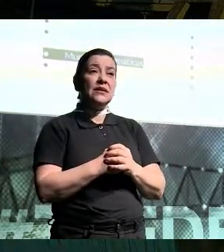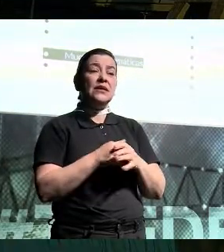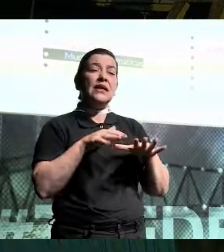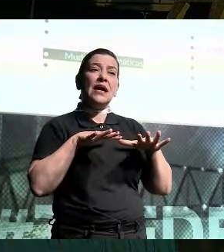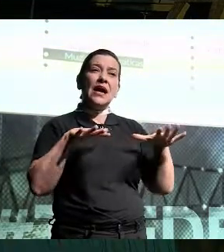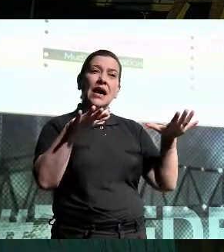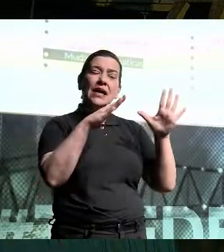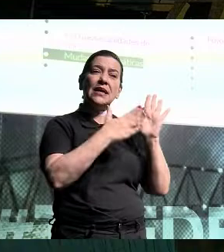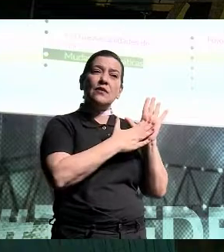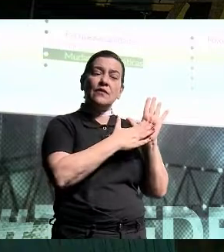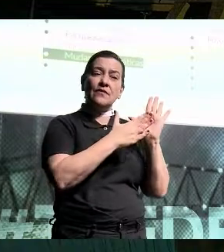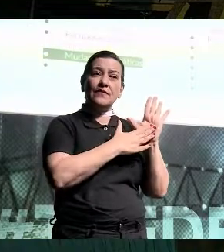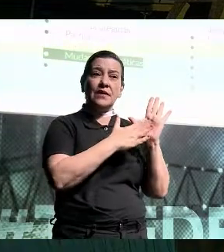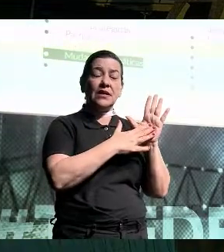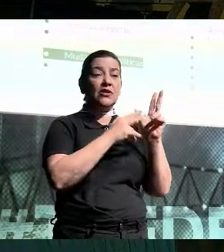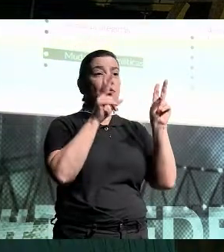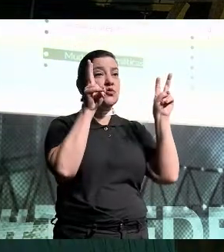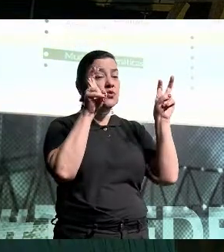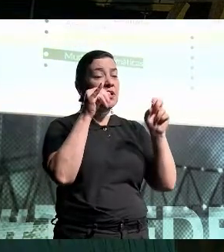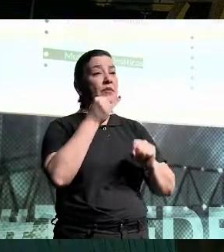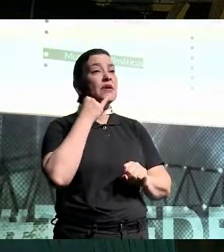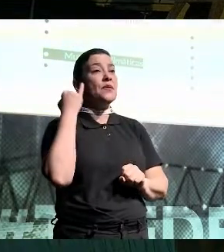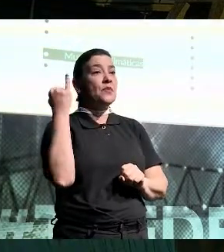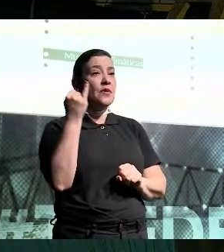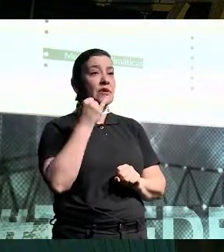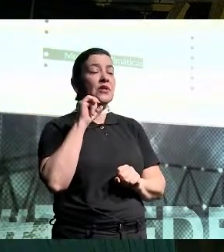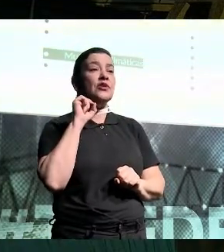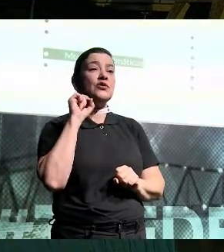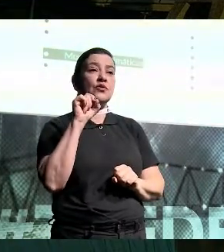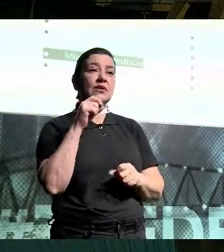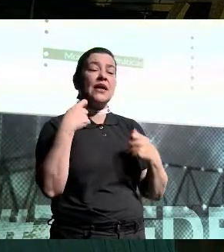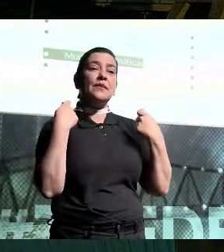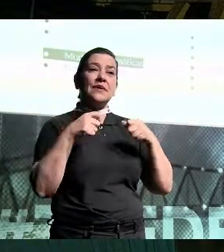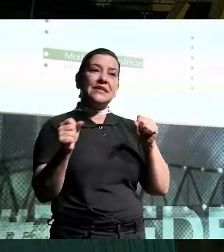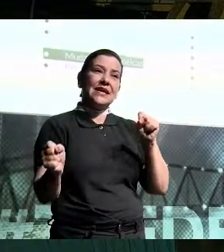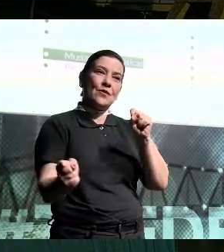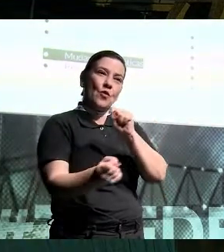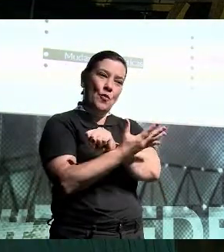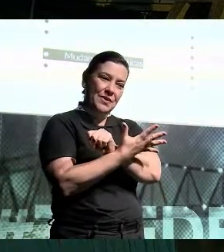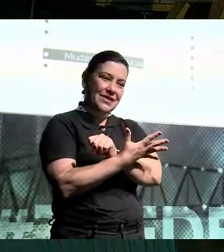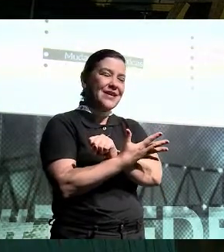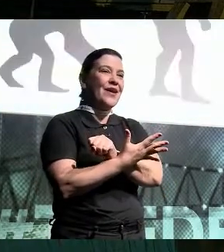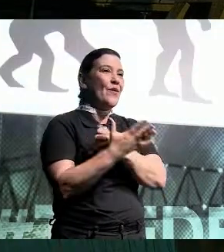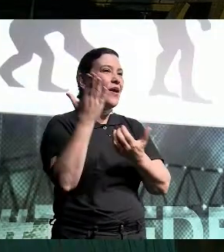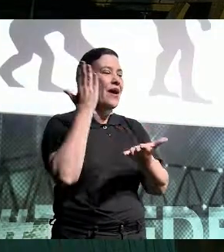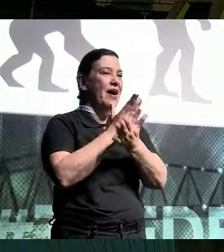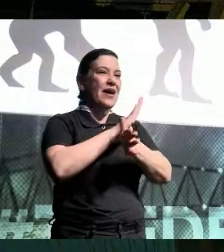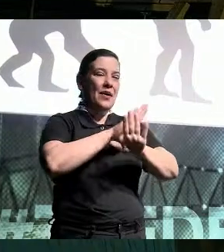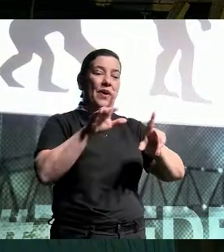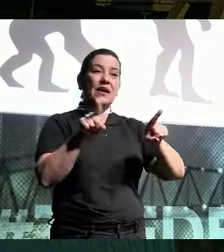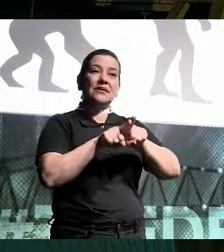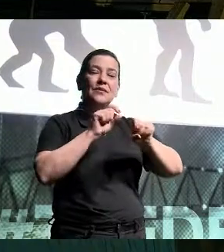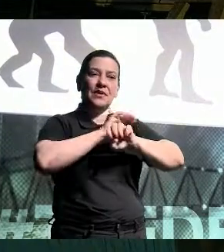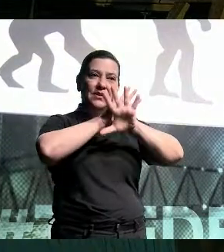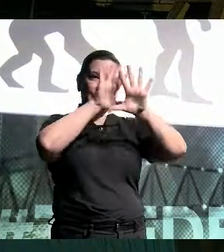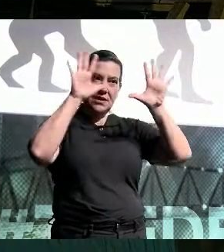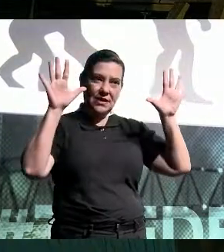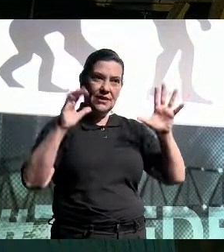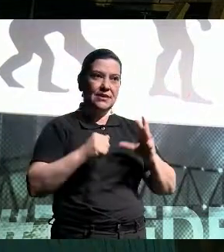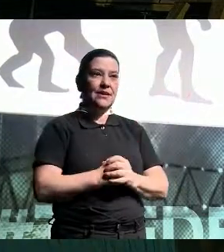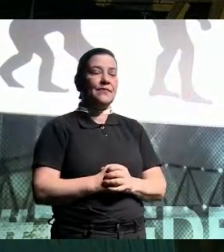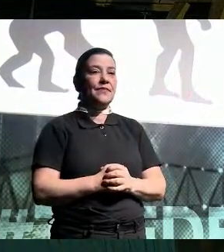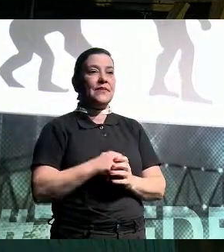um assunto que está super em alta e é muito necessário, é a questão do combate à corrupção e à transparência. Bom, polêmicas à parte,